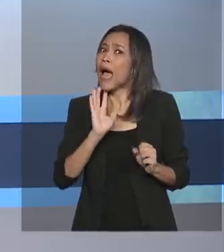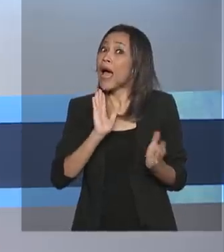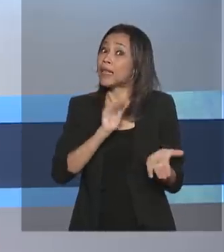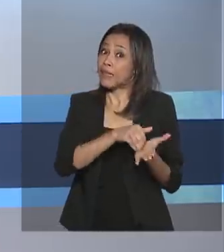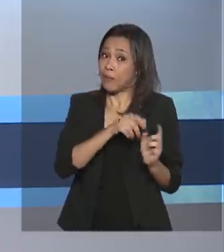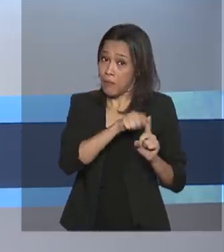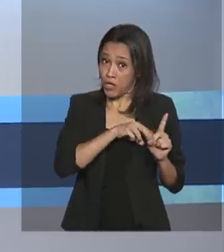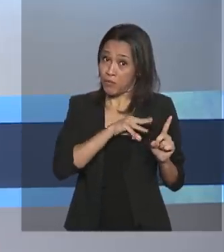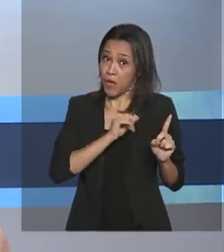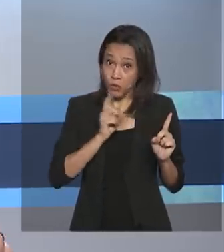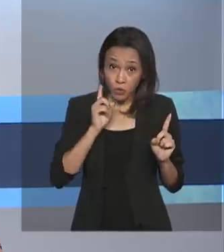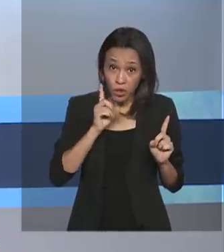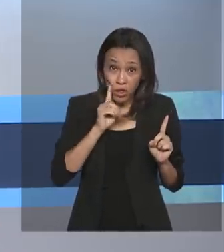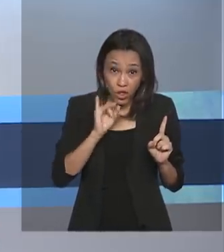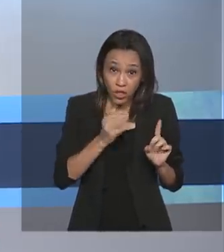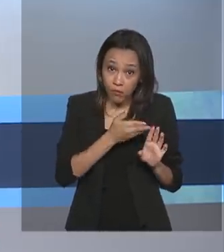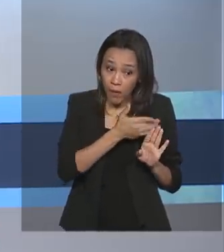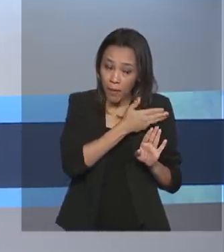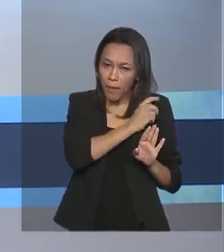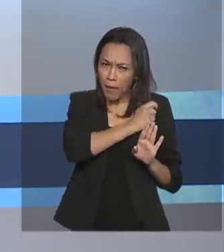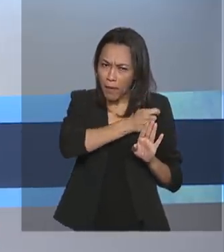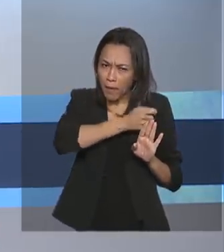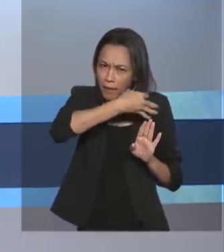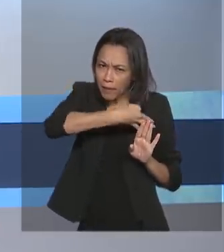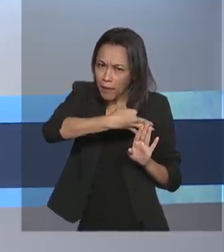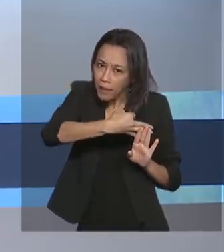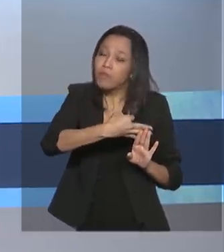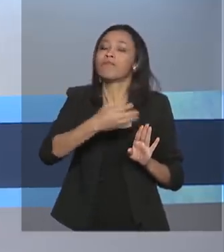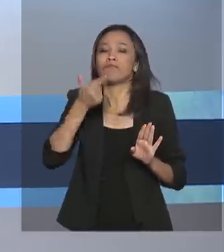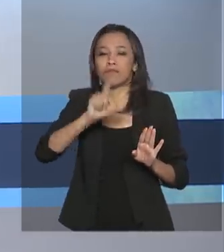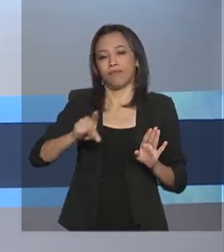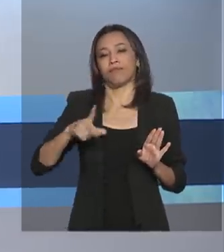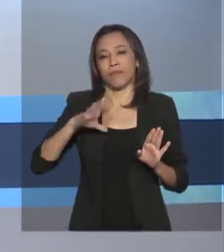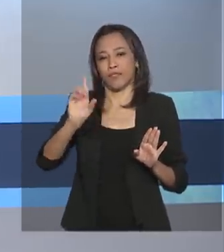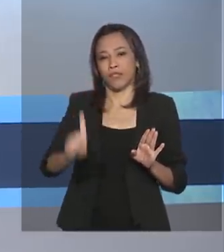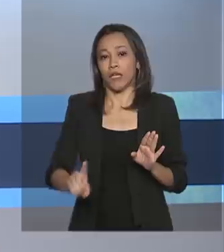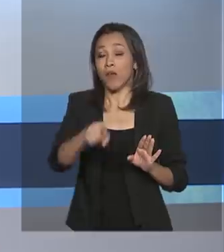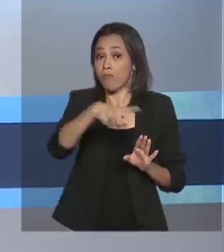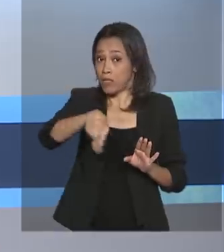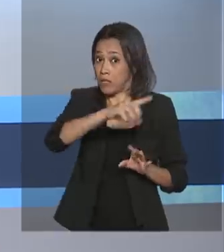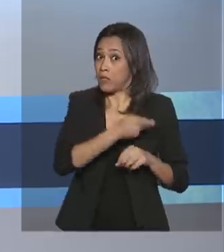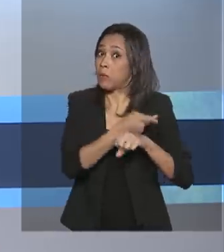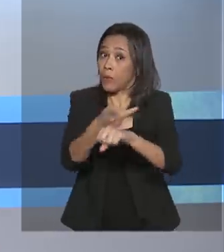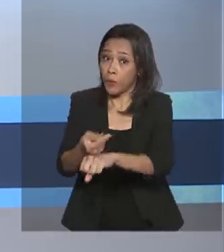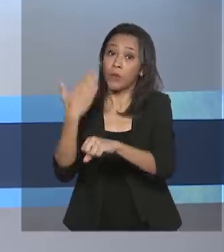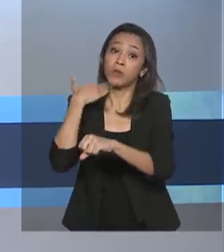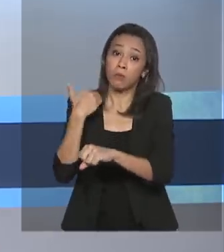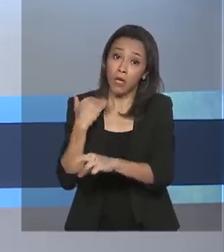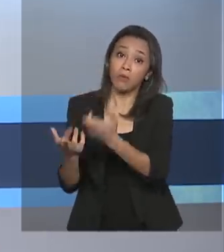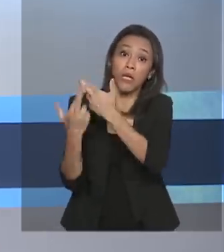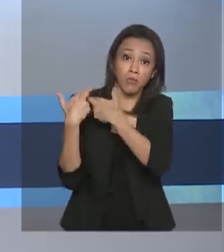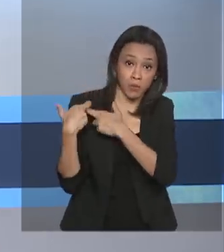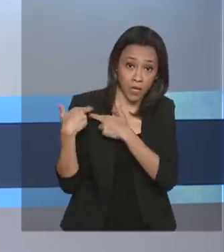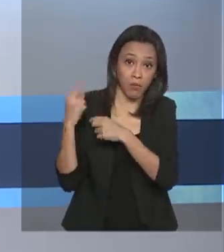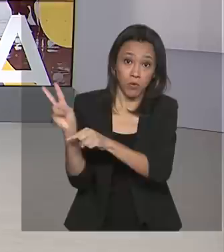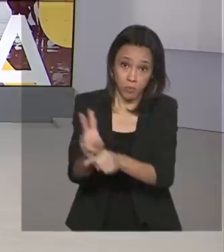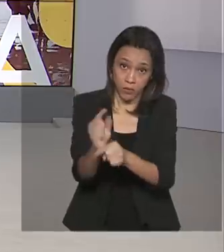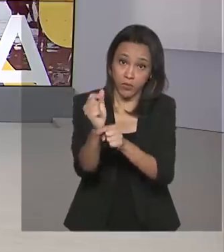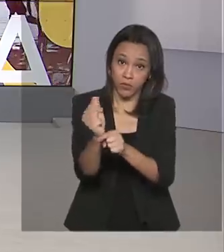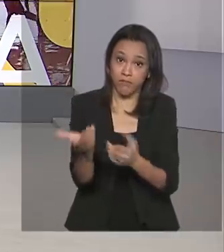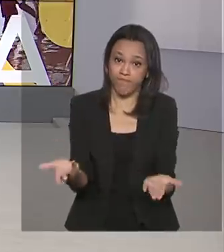março. Para adiar essas parcelas do FIES, os interessados devem procurar os bancos responsáveis pelos empréstimos.